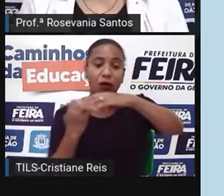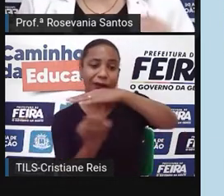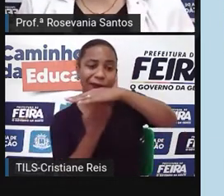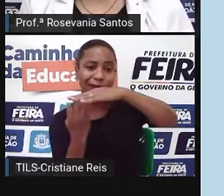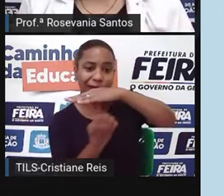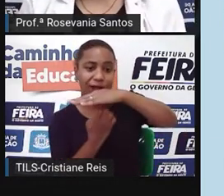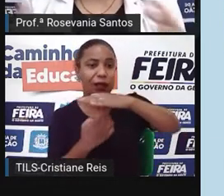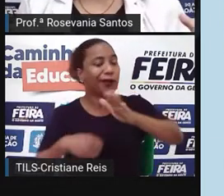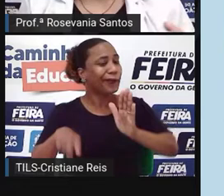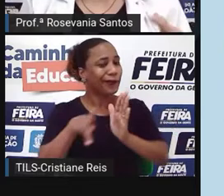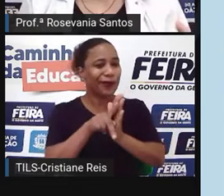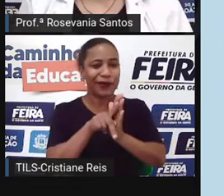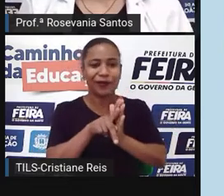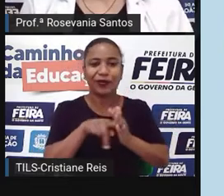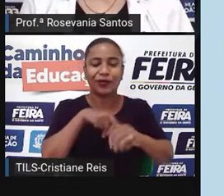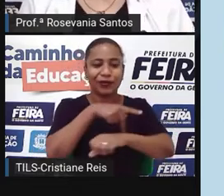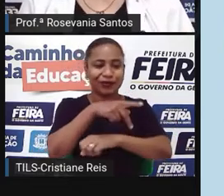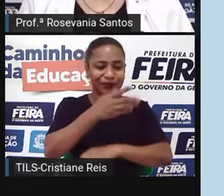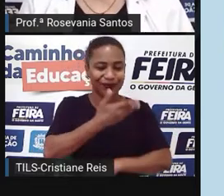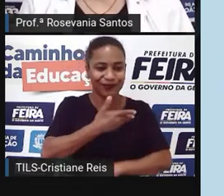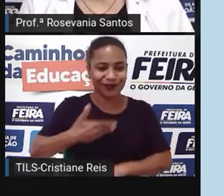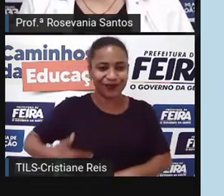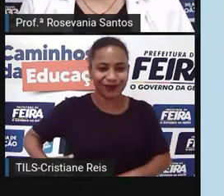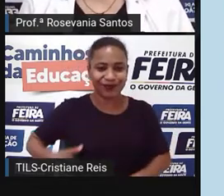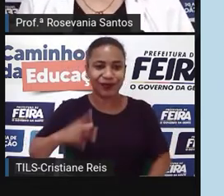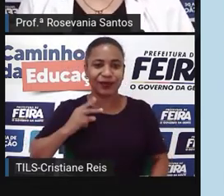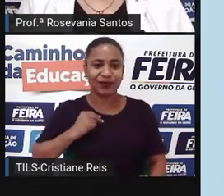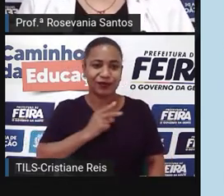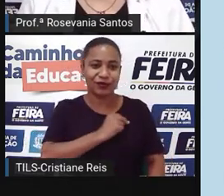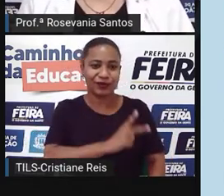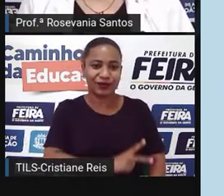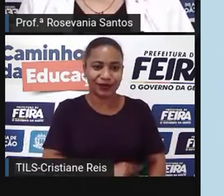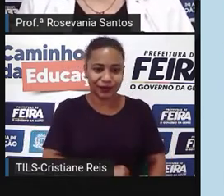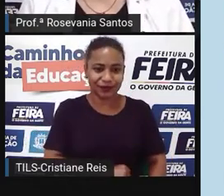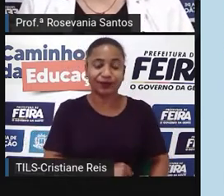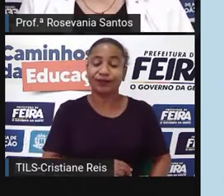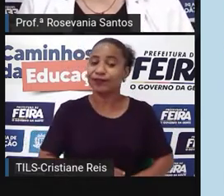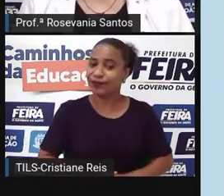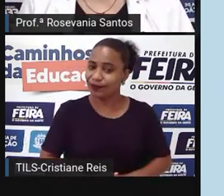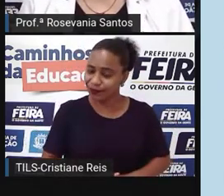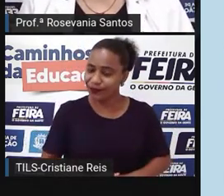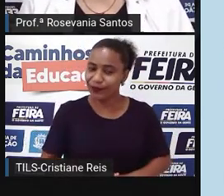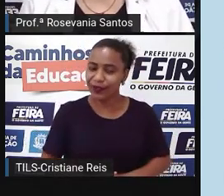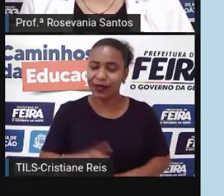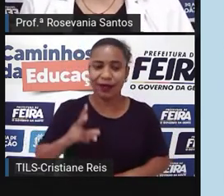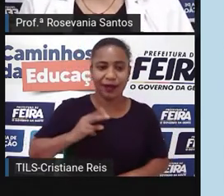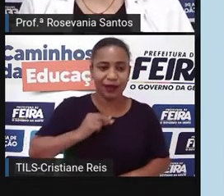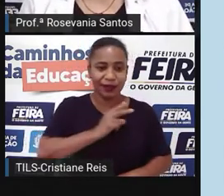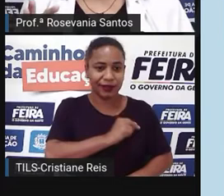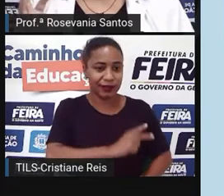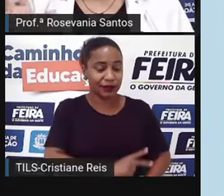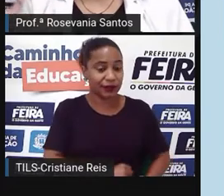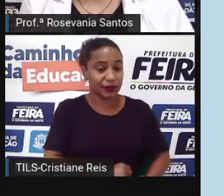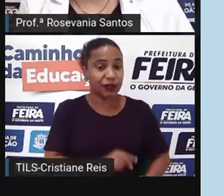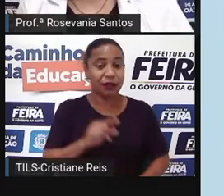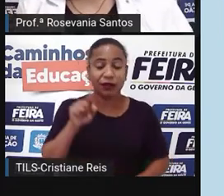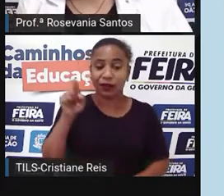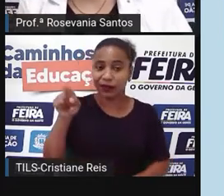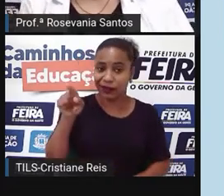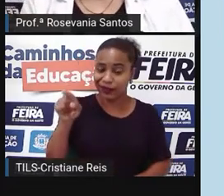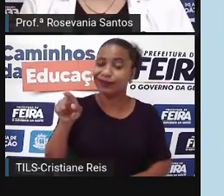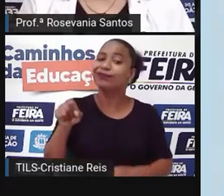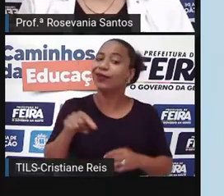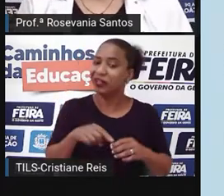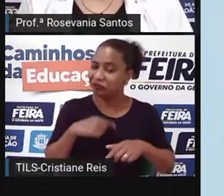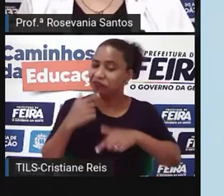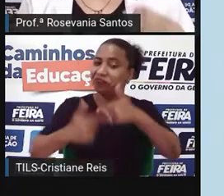governo, se assim, né, de uma forma mais fácil para vocês entenderem. Então, a China, ela vem, né, ela fez o dever de casa, como